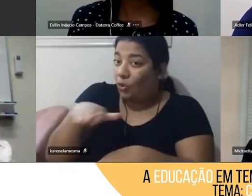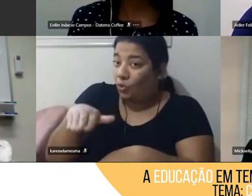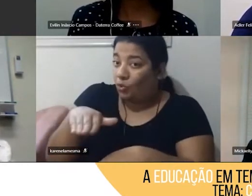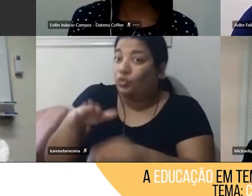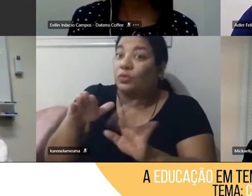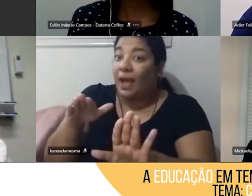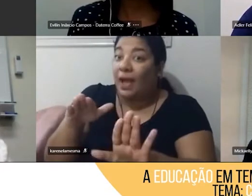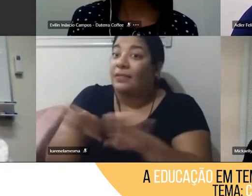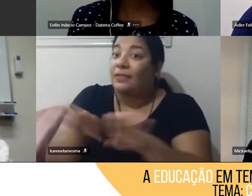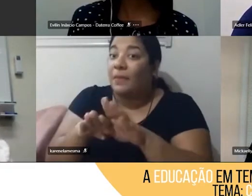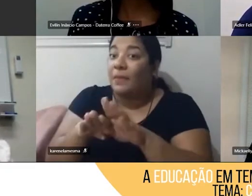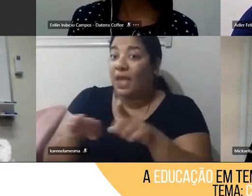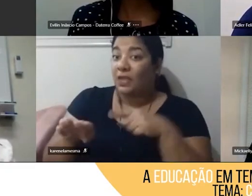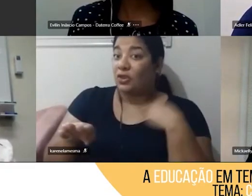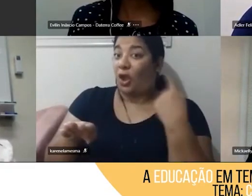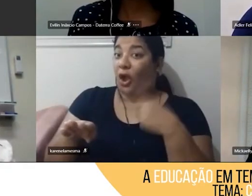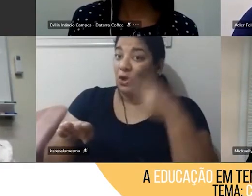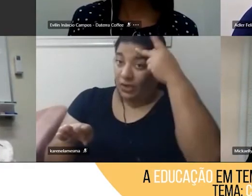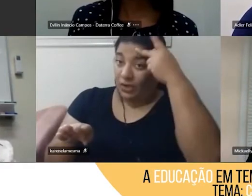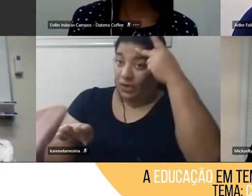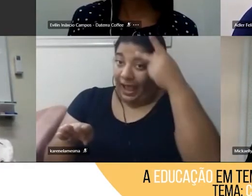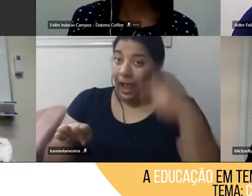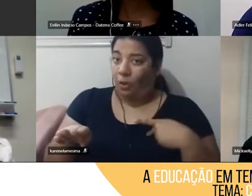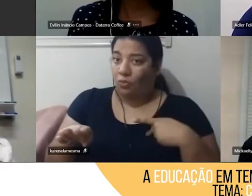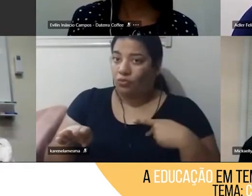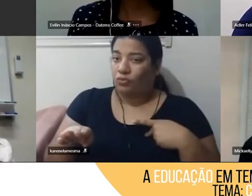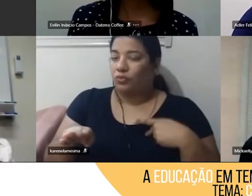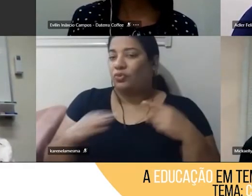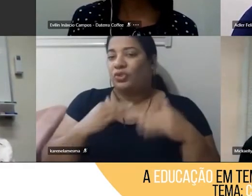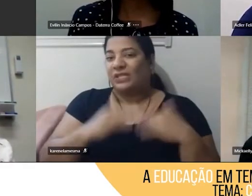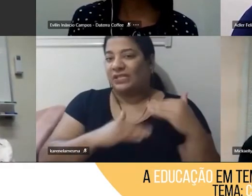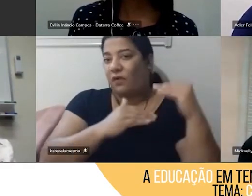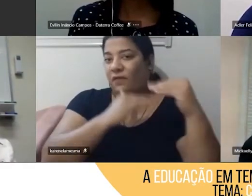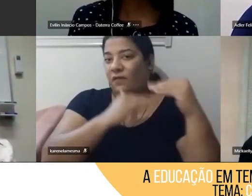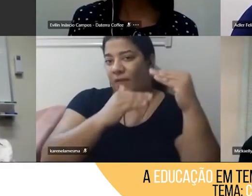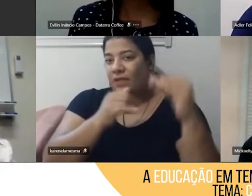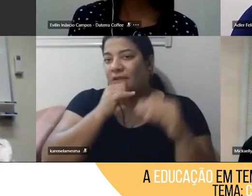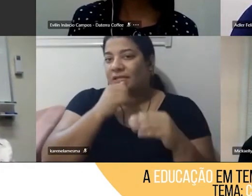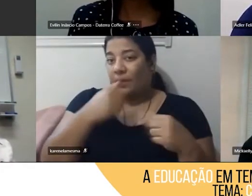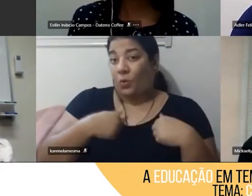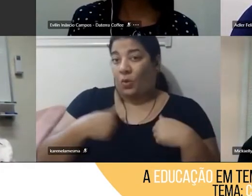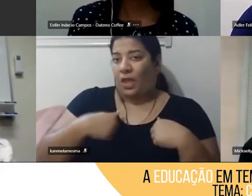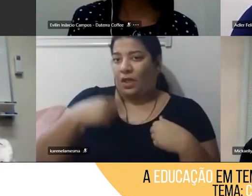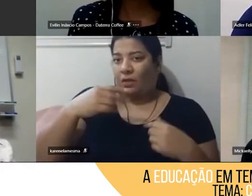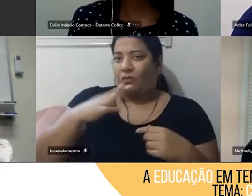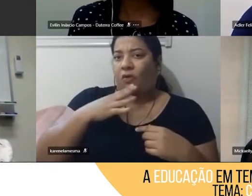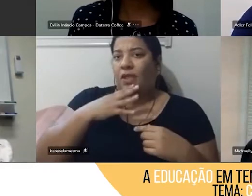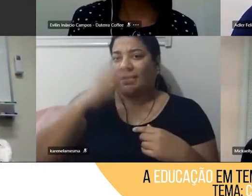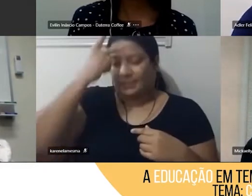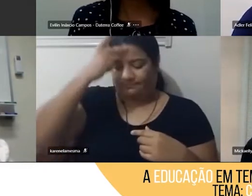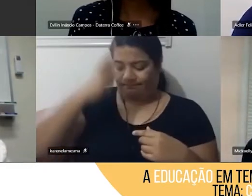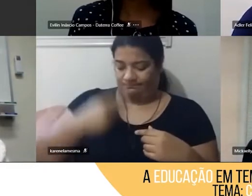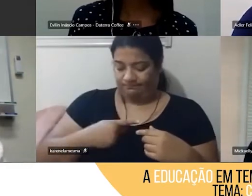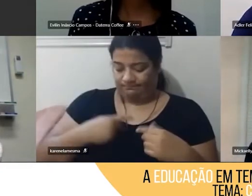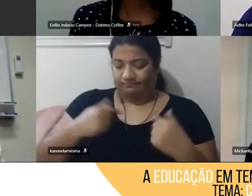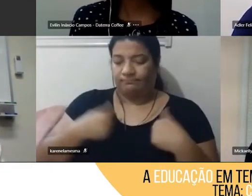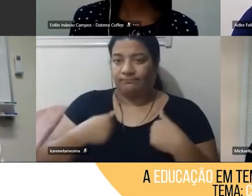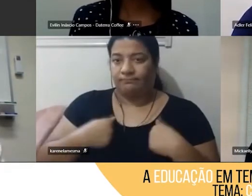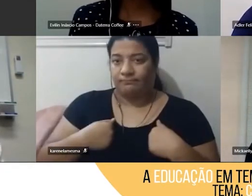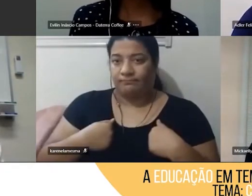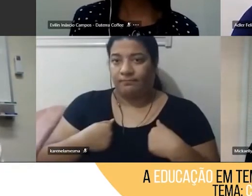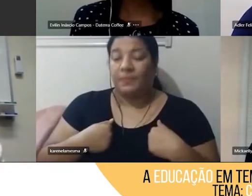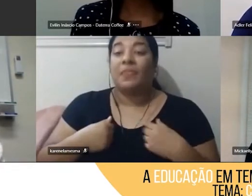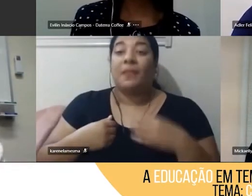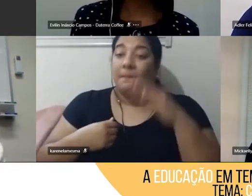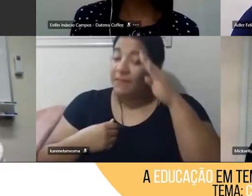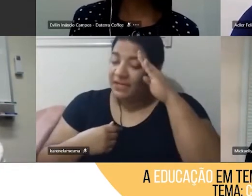nosso autodesenvolvimento. Então, como é que eu passo a me conhecer um pouco mais, né, e o autoconhecimento é a base